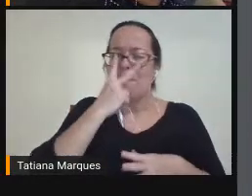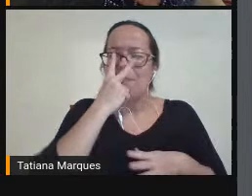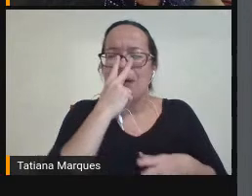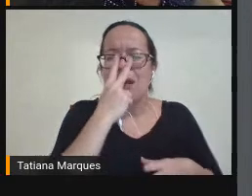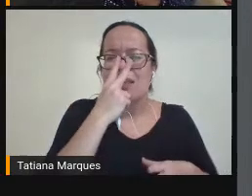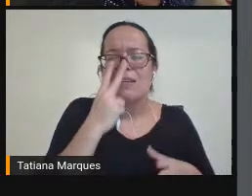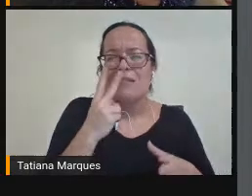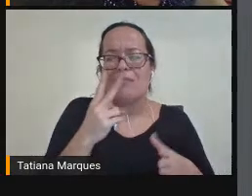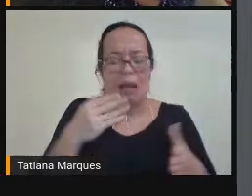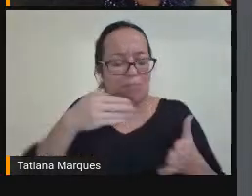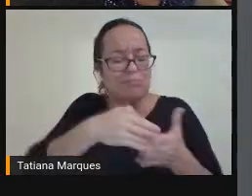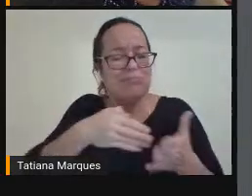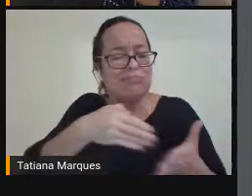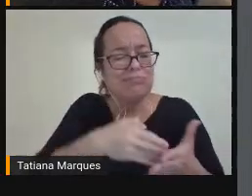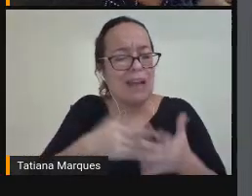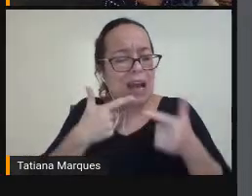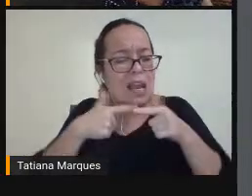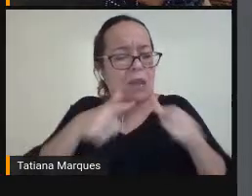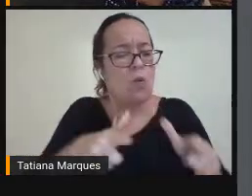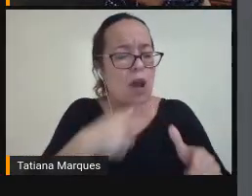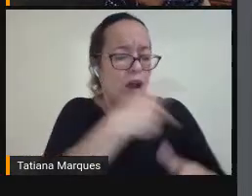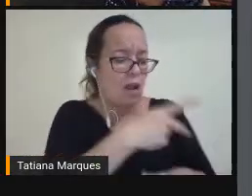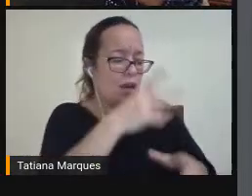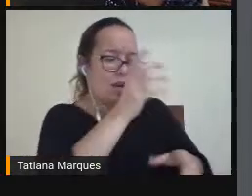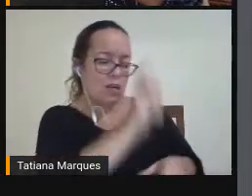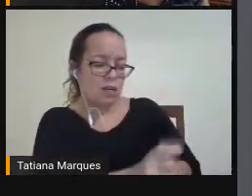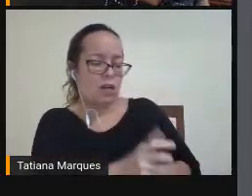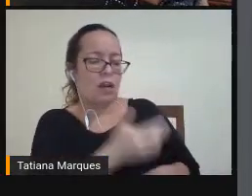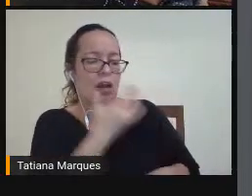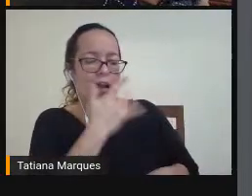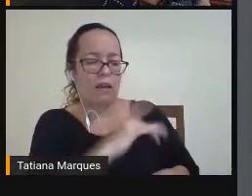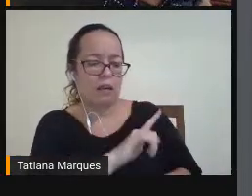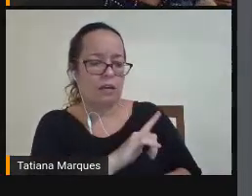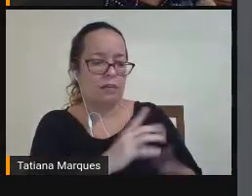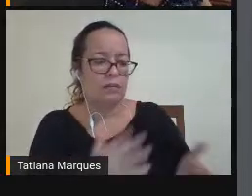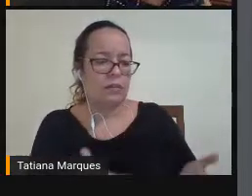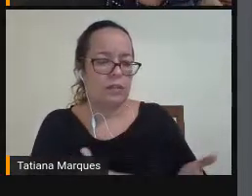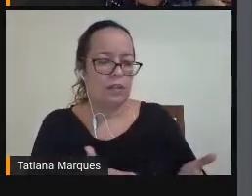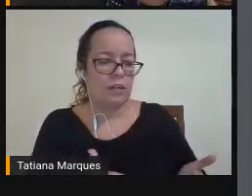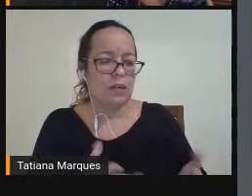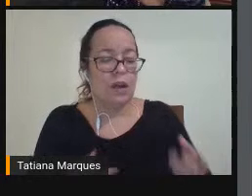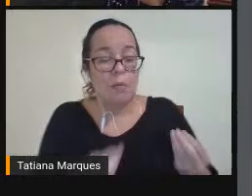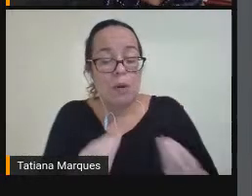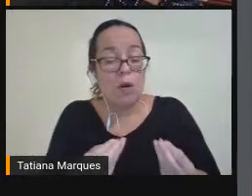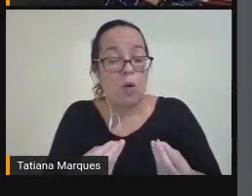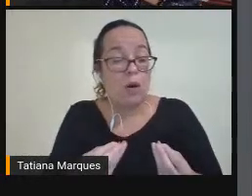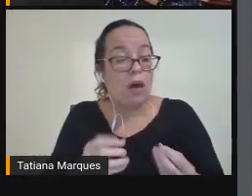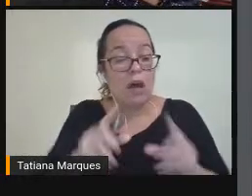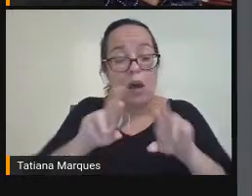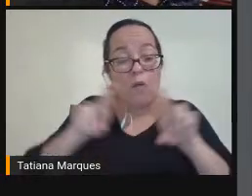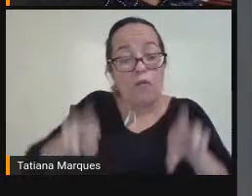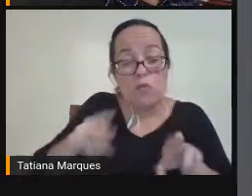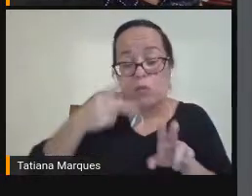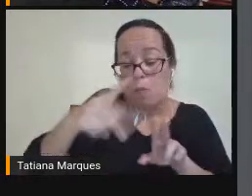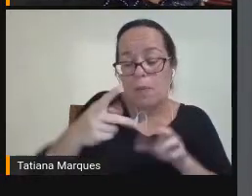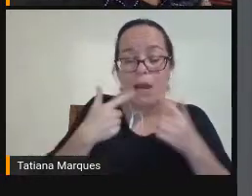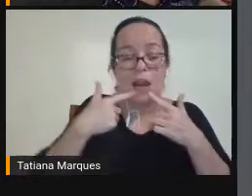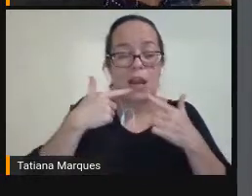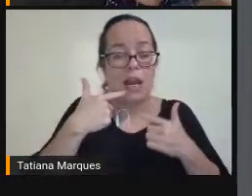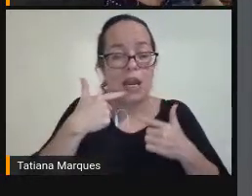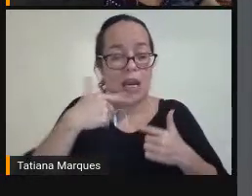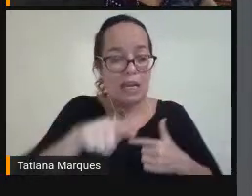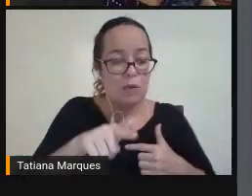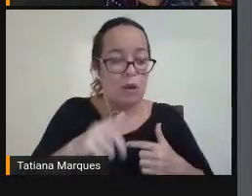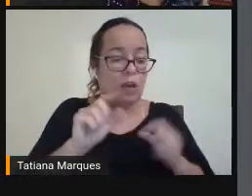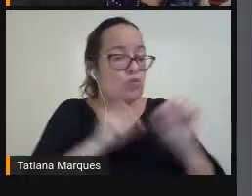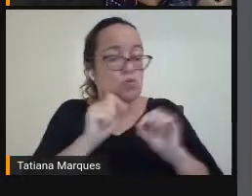A linguagem A apenas Uma função Comunicativa Instrumental Que